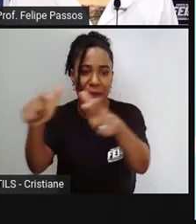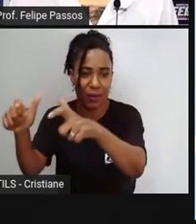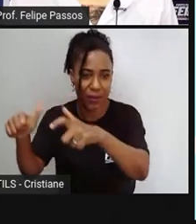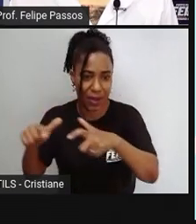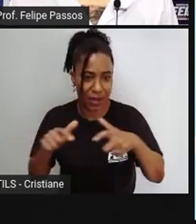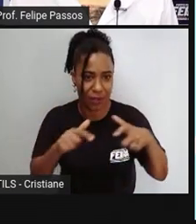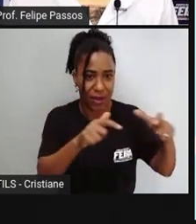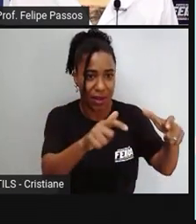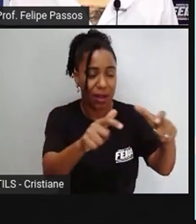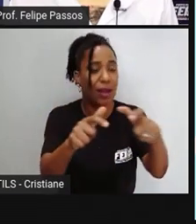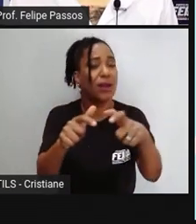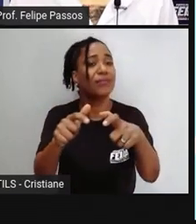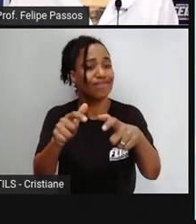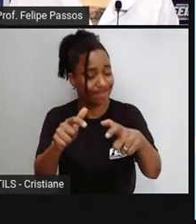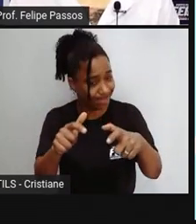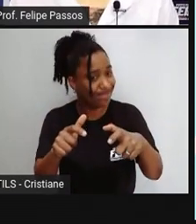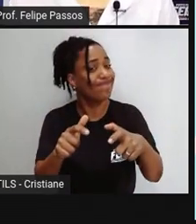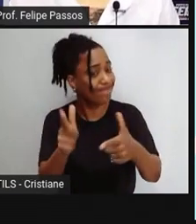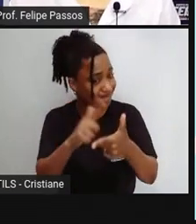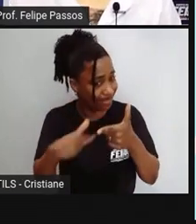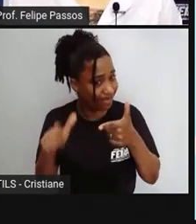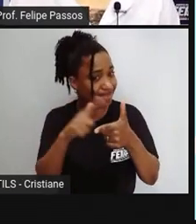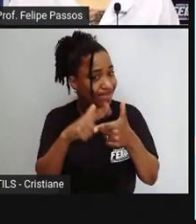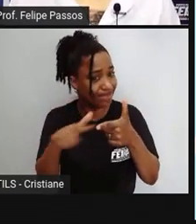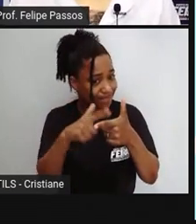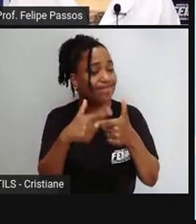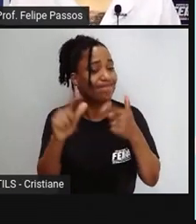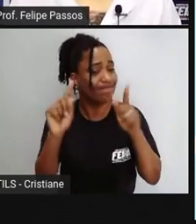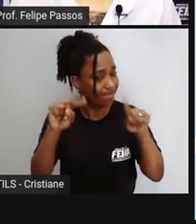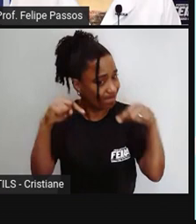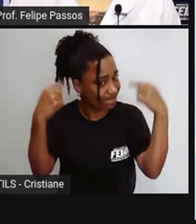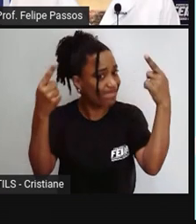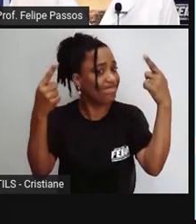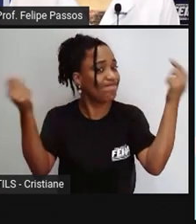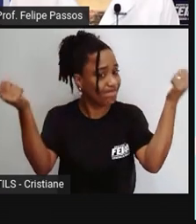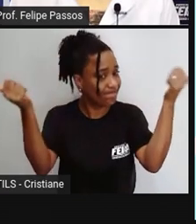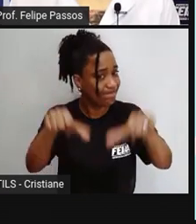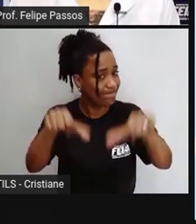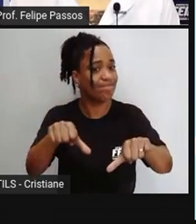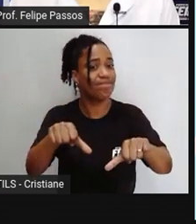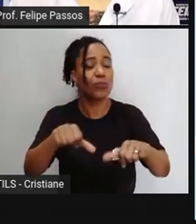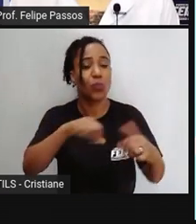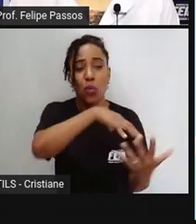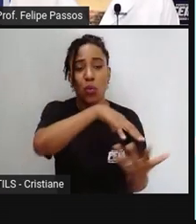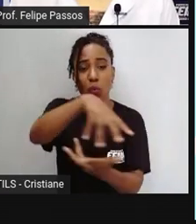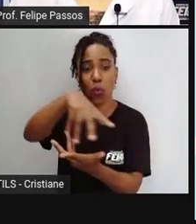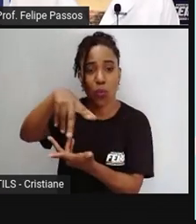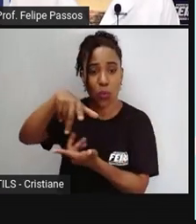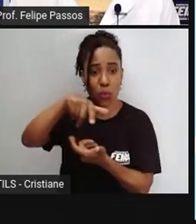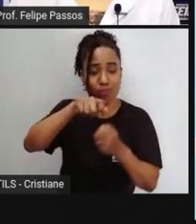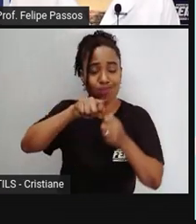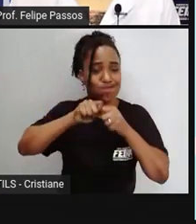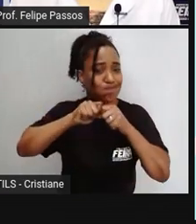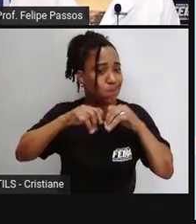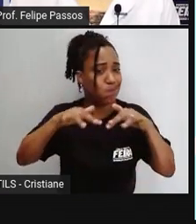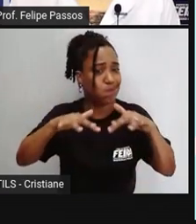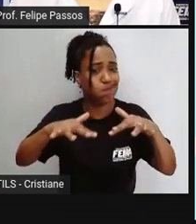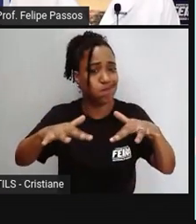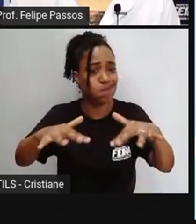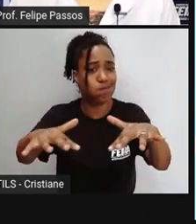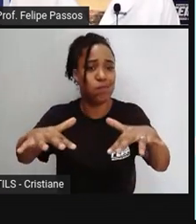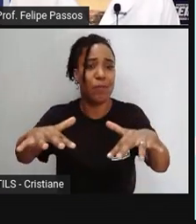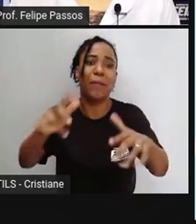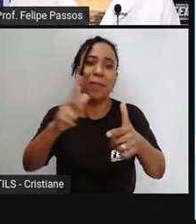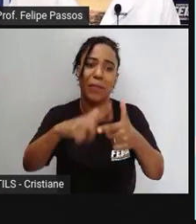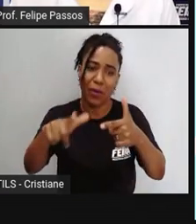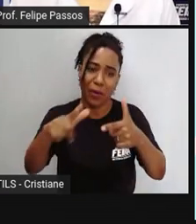localidade, esse problema poderá atingir o mundo, que é a nossa casa